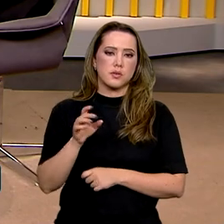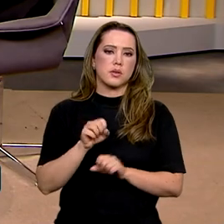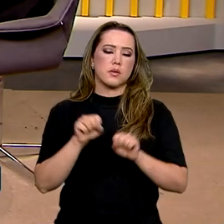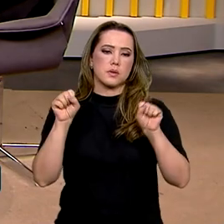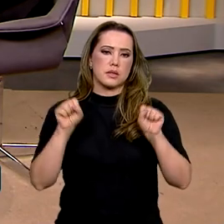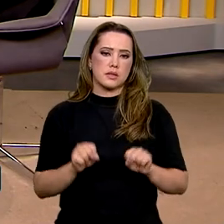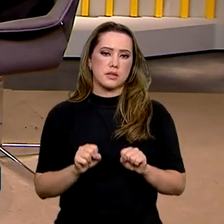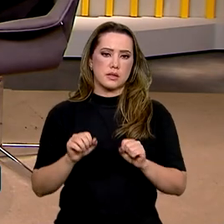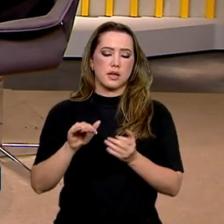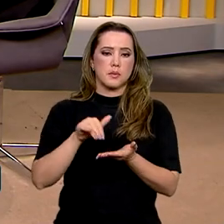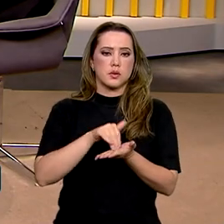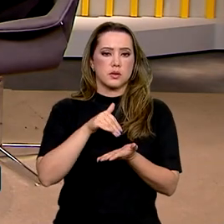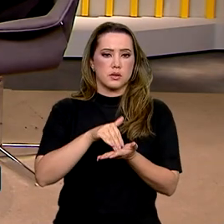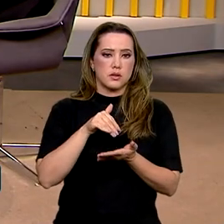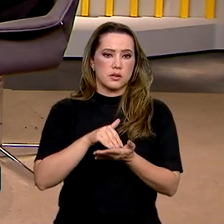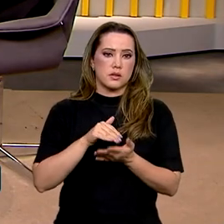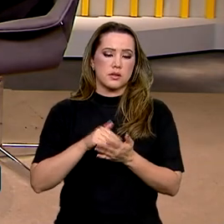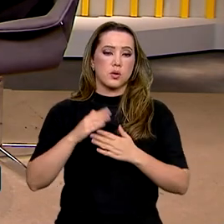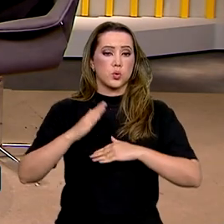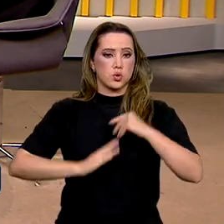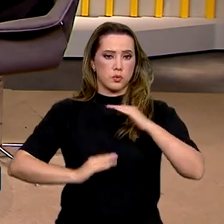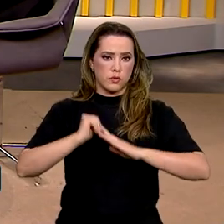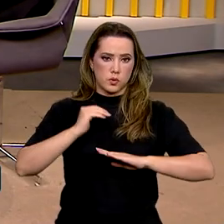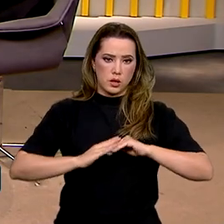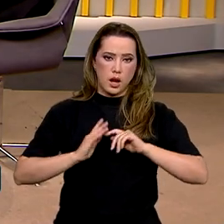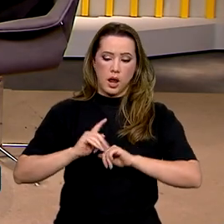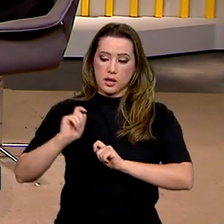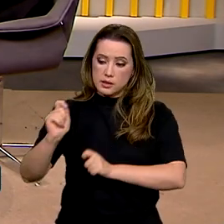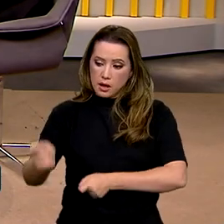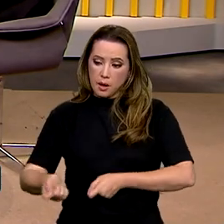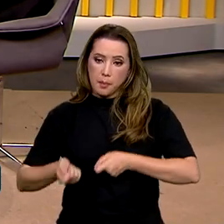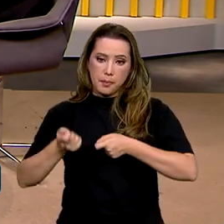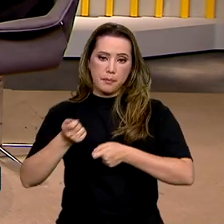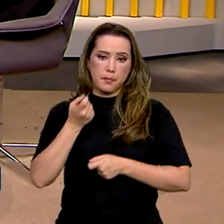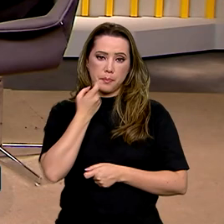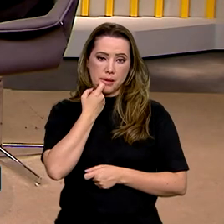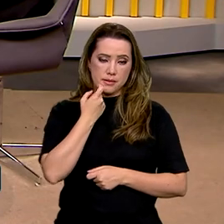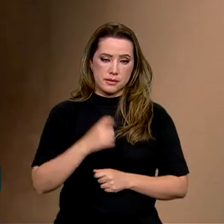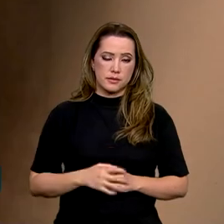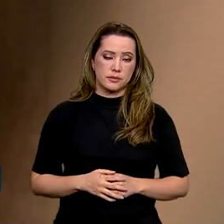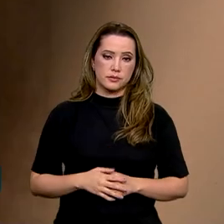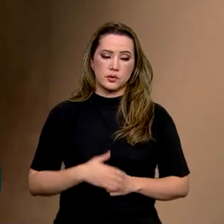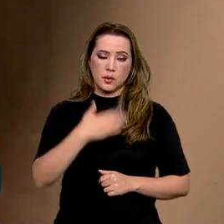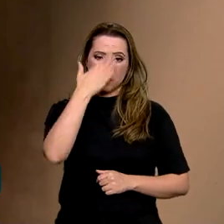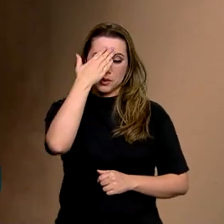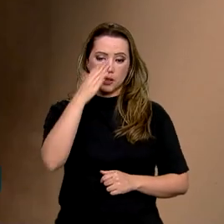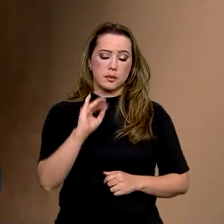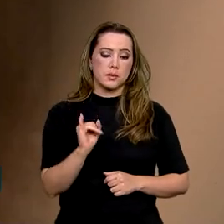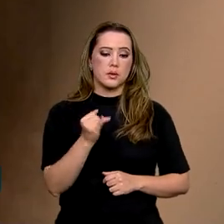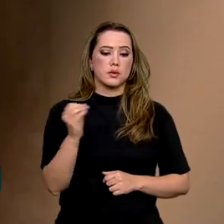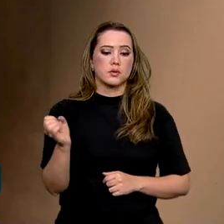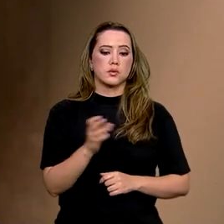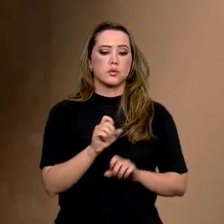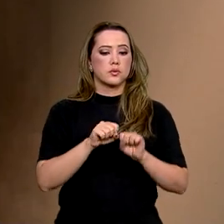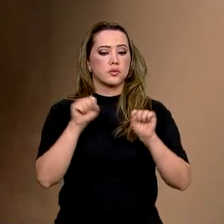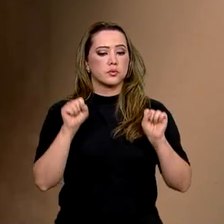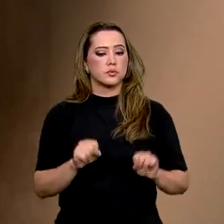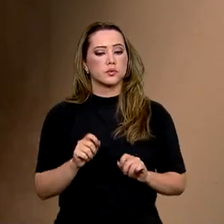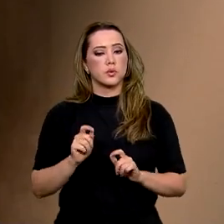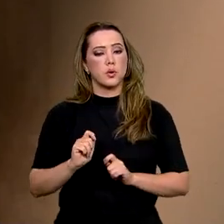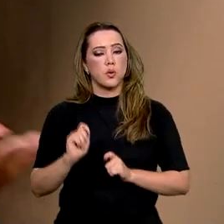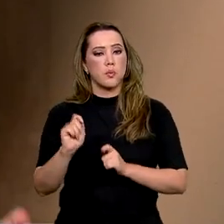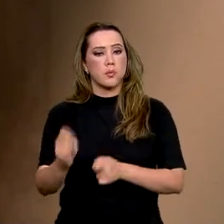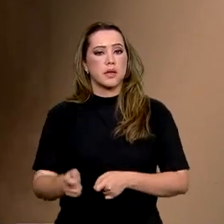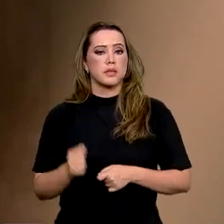pescadores profissionais. Boa noite, obrigada pela oportunidade de a gente mostrar esse novo sistema. O PESC Brasil